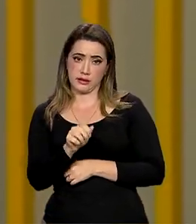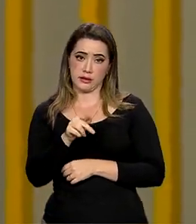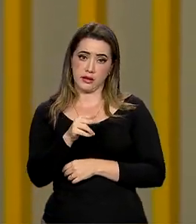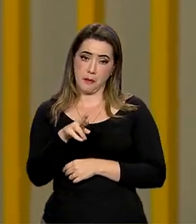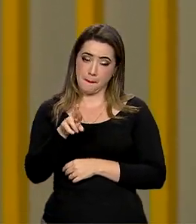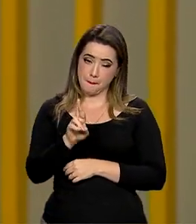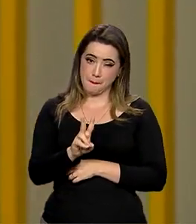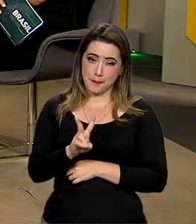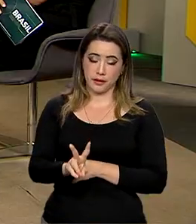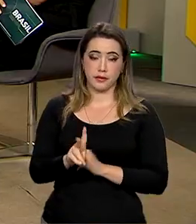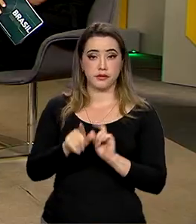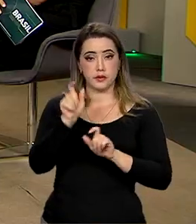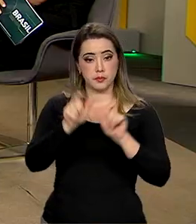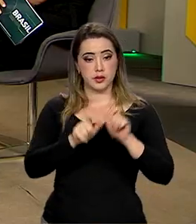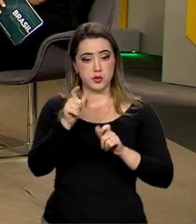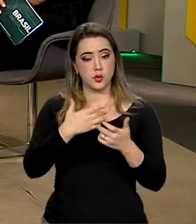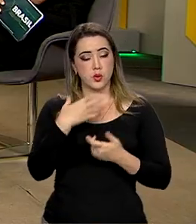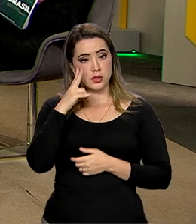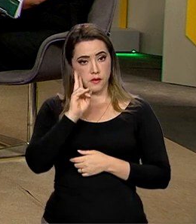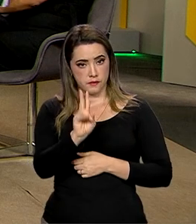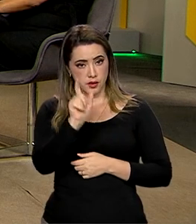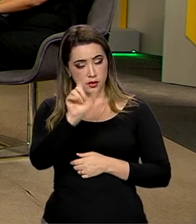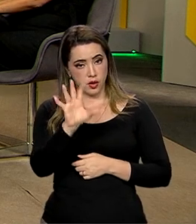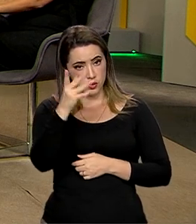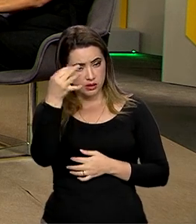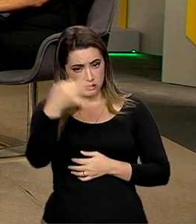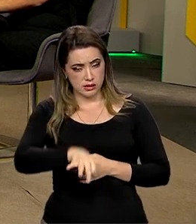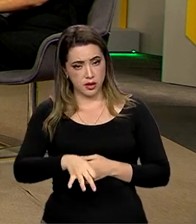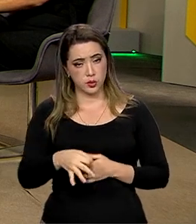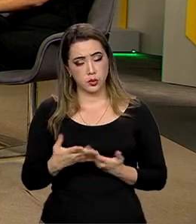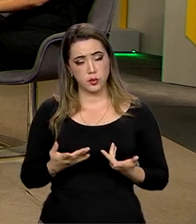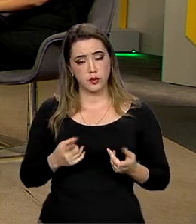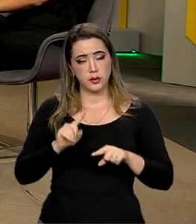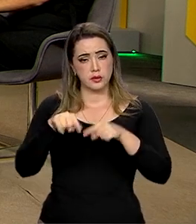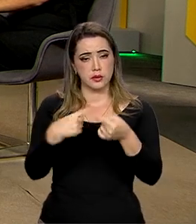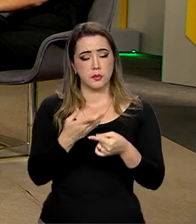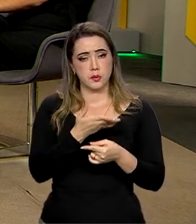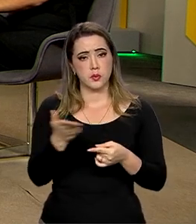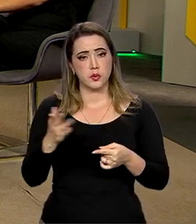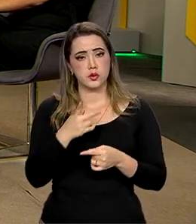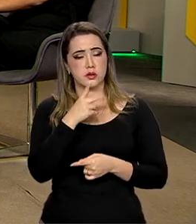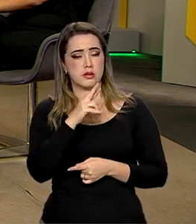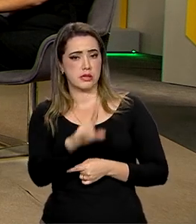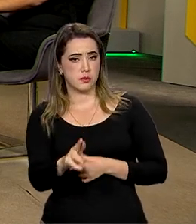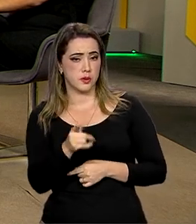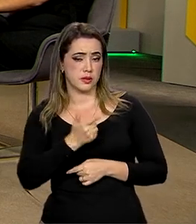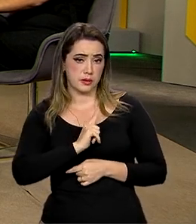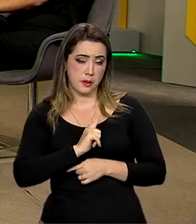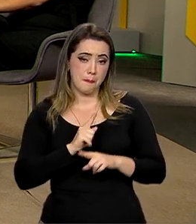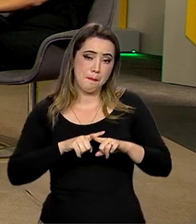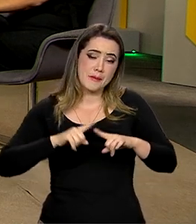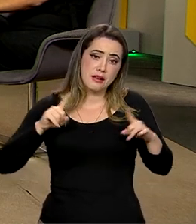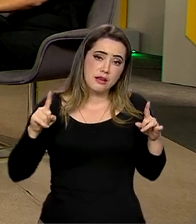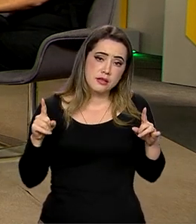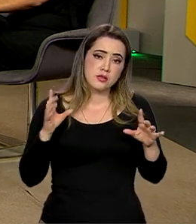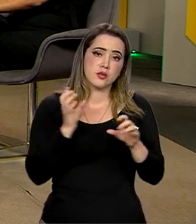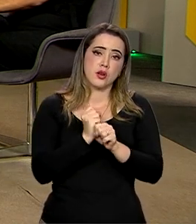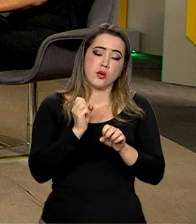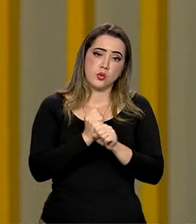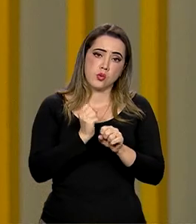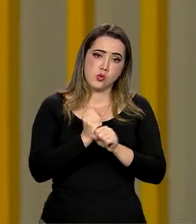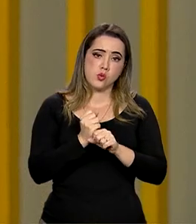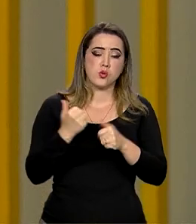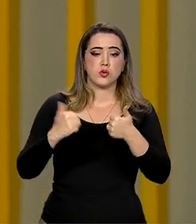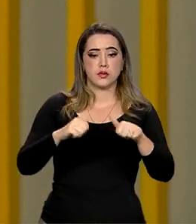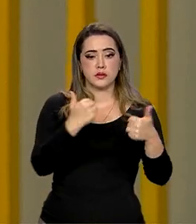pessoas se certificando que o que está ocorrendo é correto e depois disso saem os resultados. Agora, um montante e outro grande de